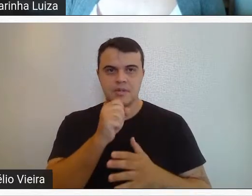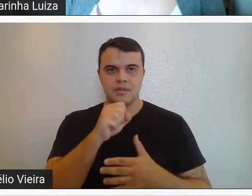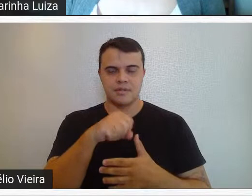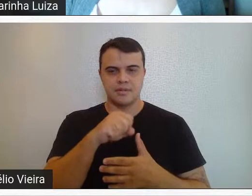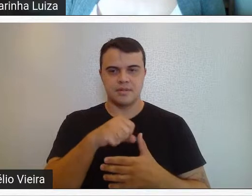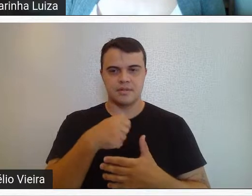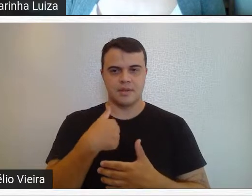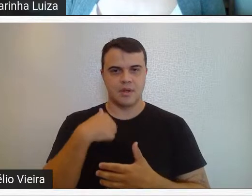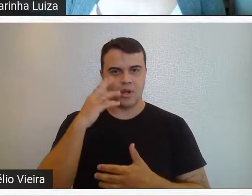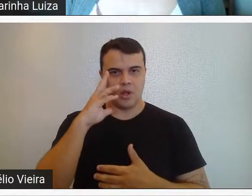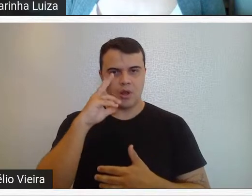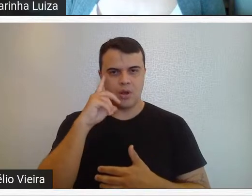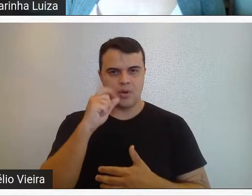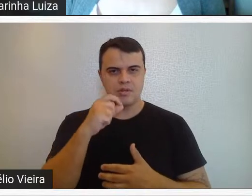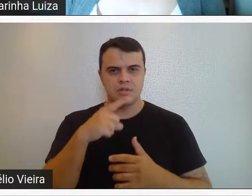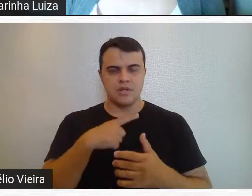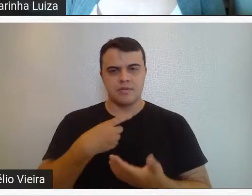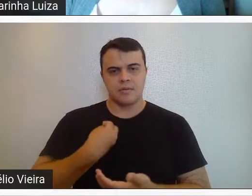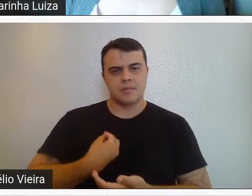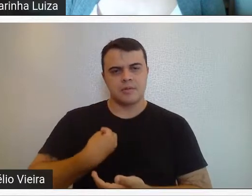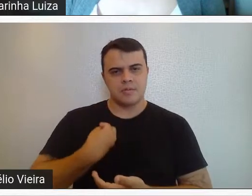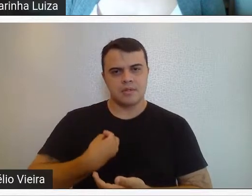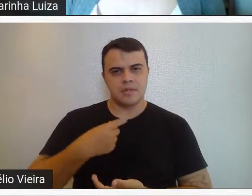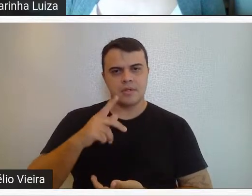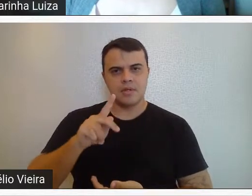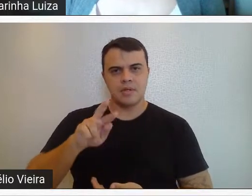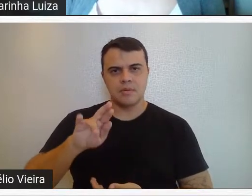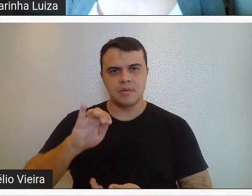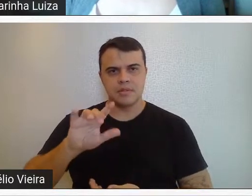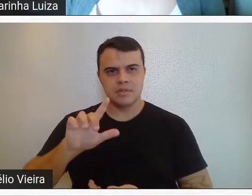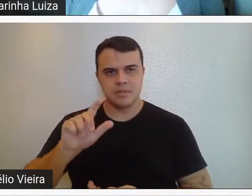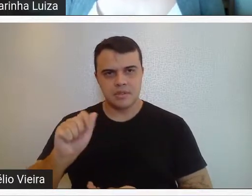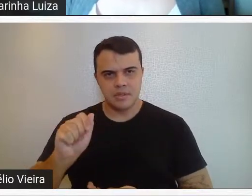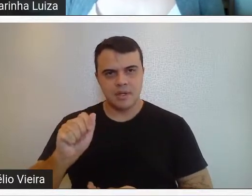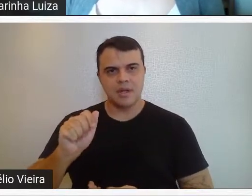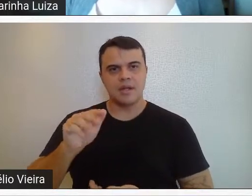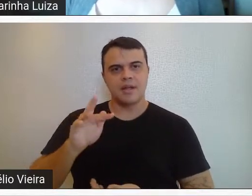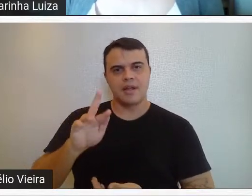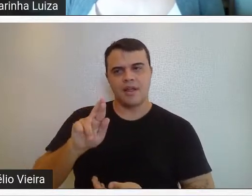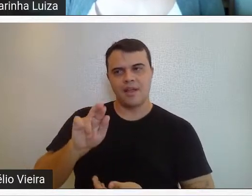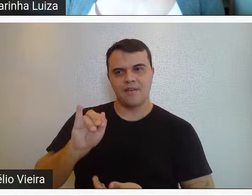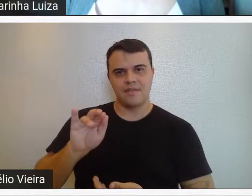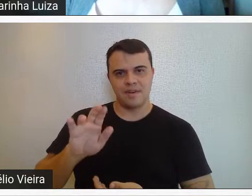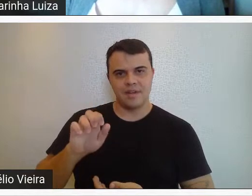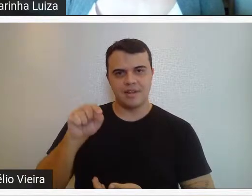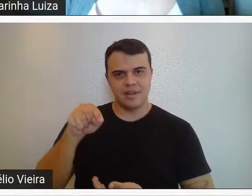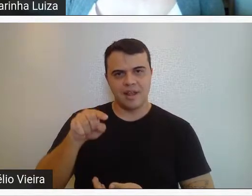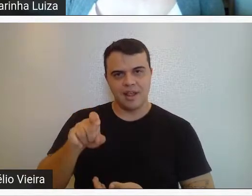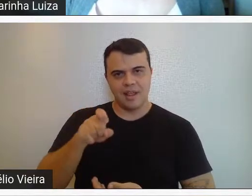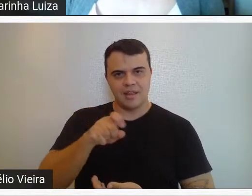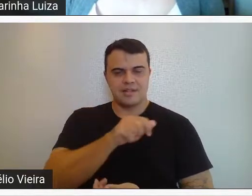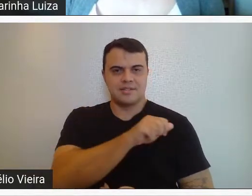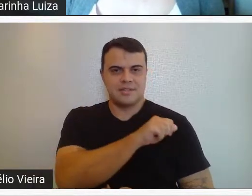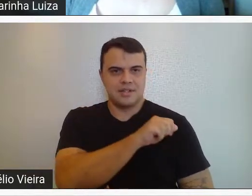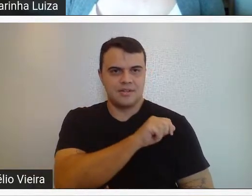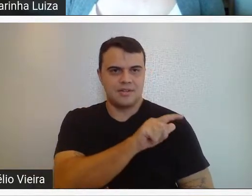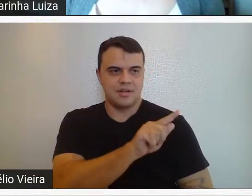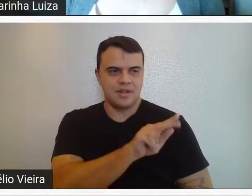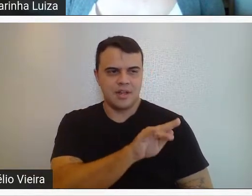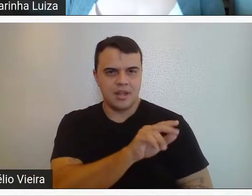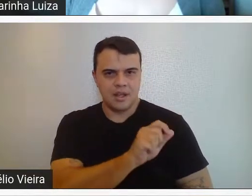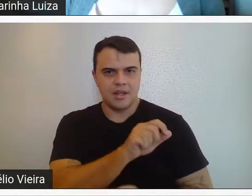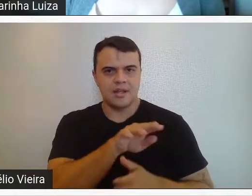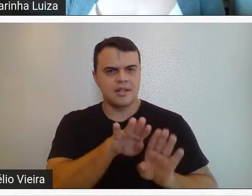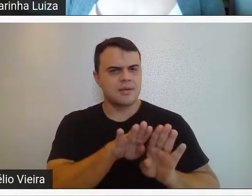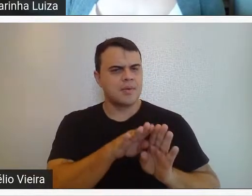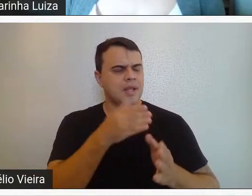inclusive eu acho que teve uma participação da Priscila Freire, que foi ex-aluna do Guignard também, que tem uma coleção